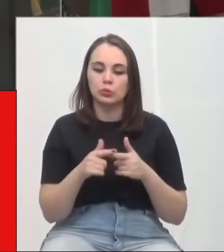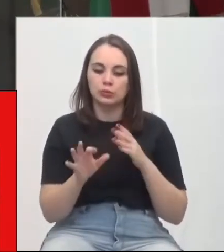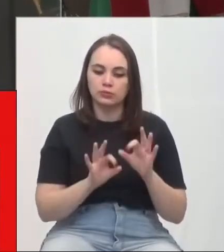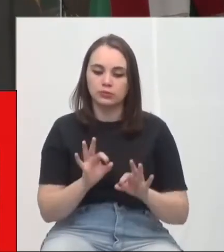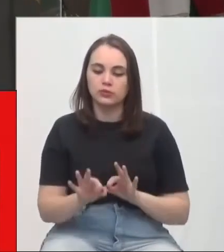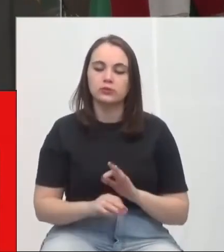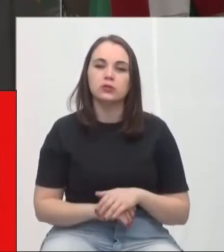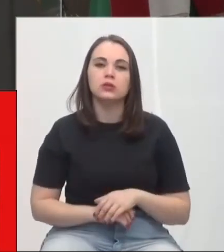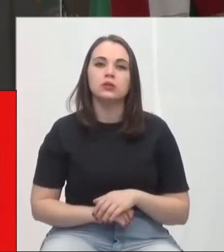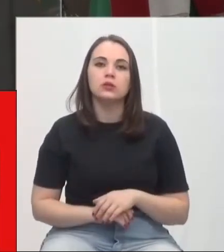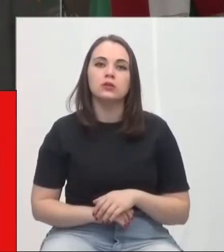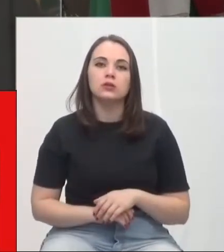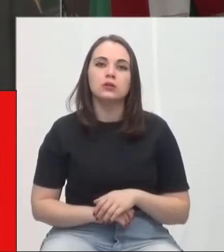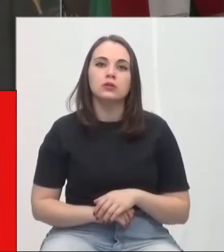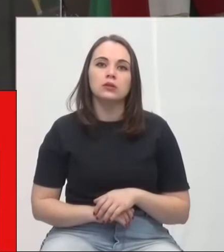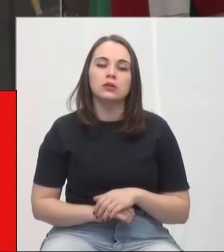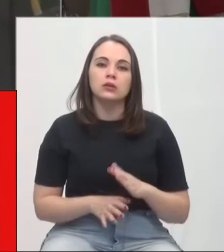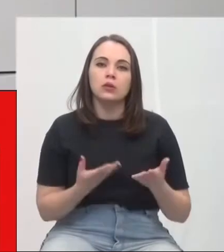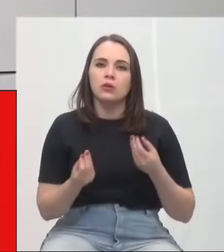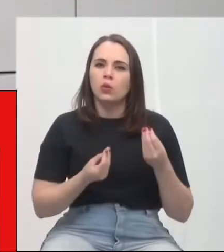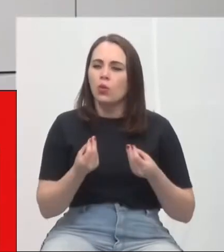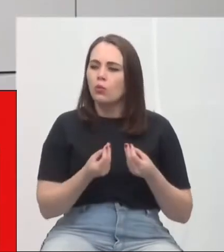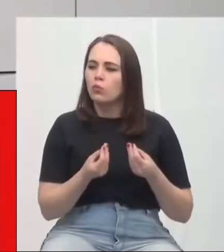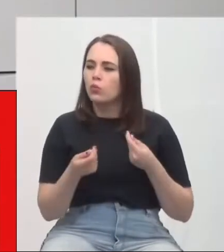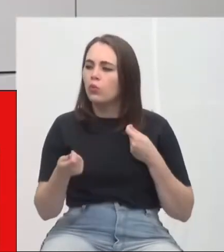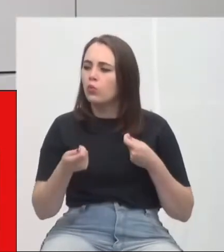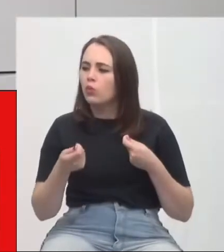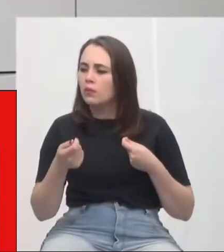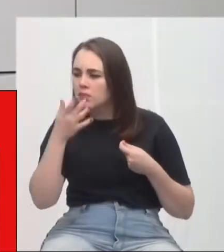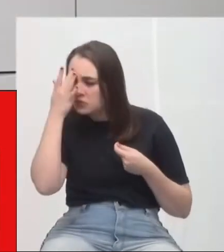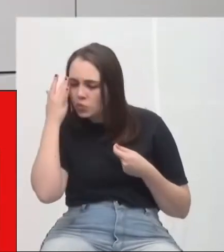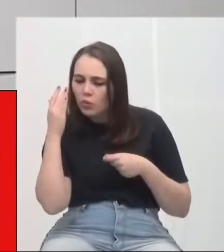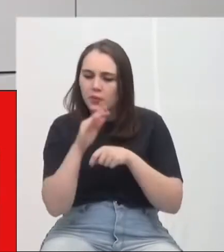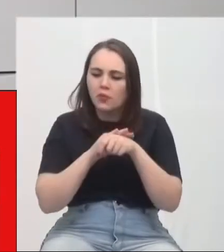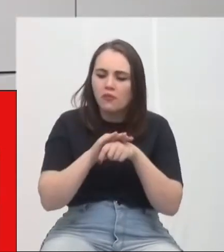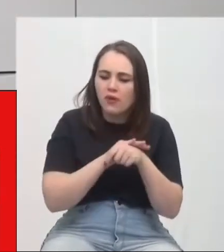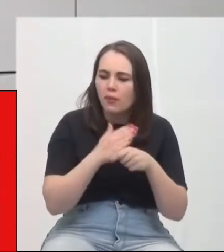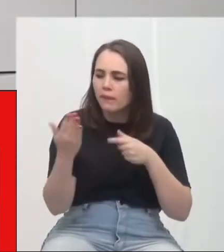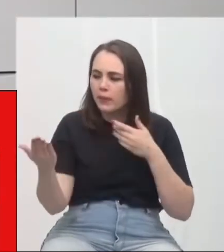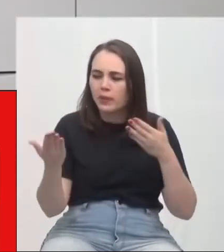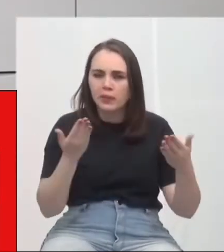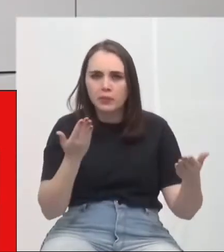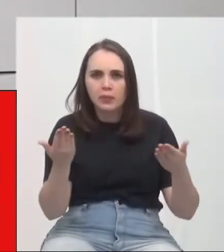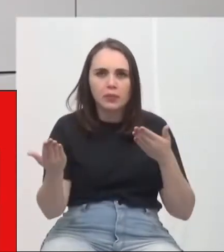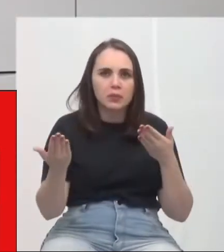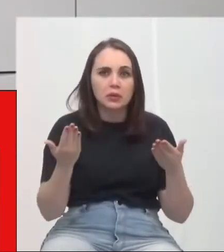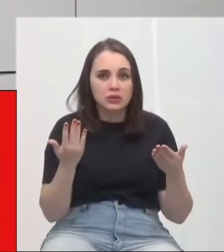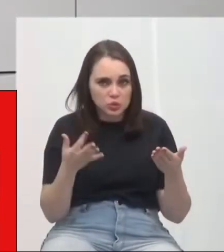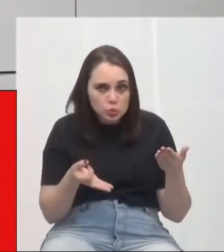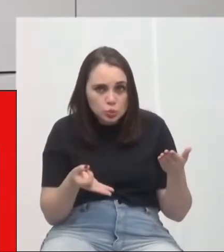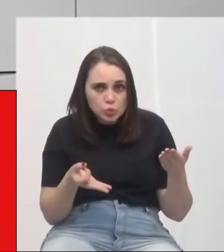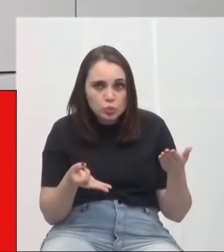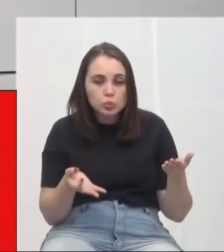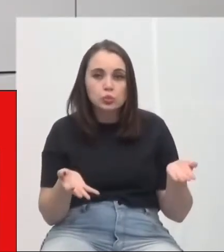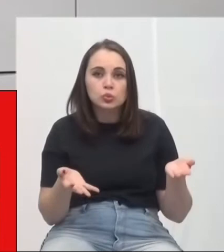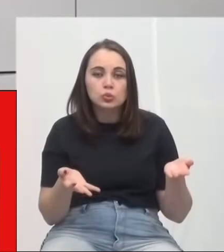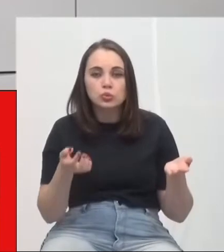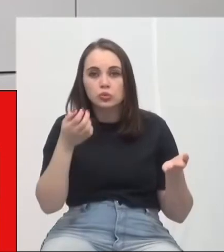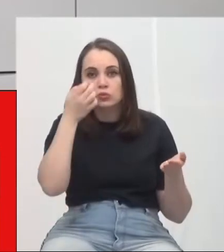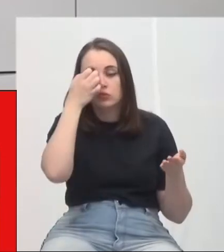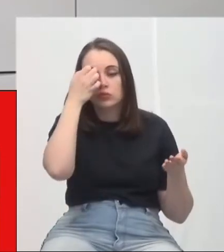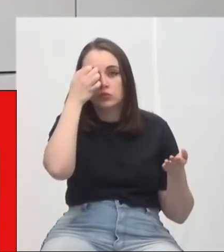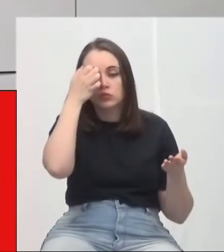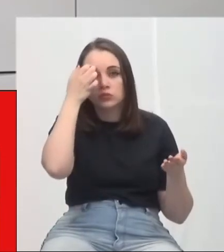Funciona, de certa forma, como um moderador. É isso? Uma pessoa para intermediar essa negociação? Porque ela não tem o fim